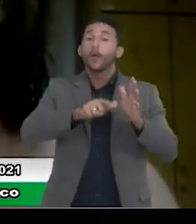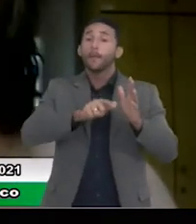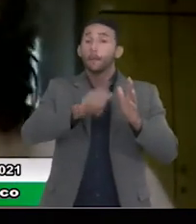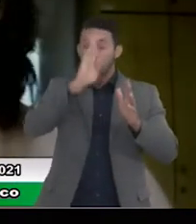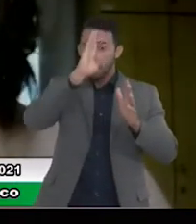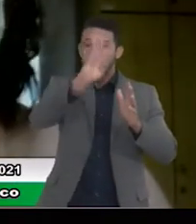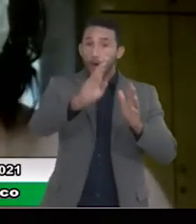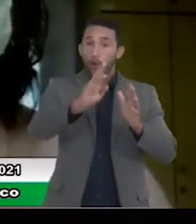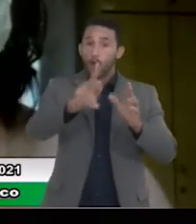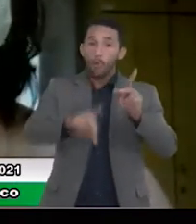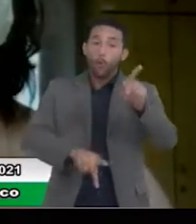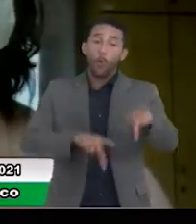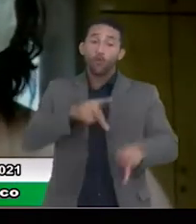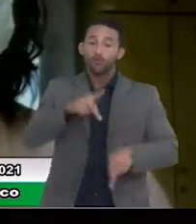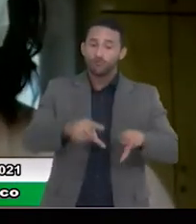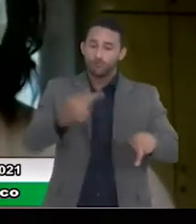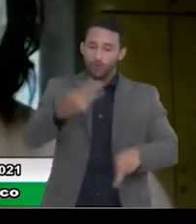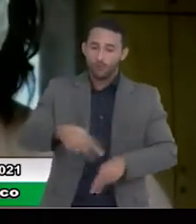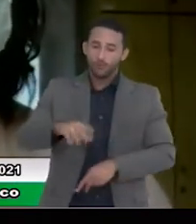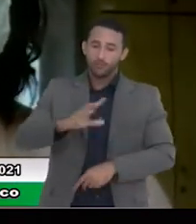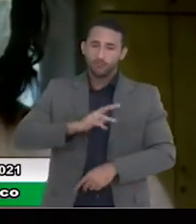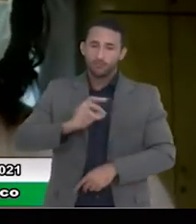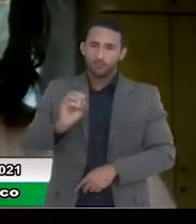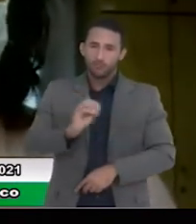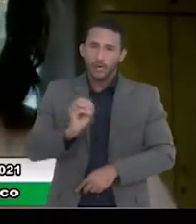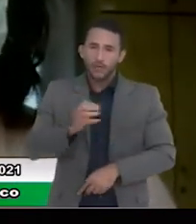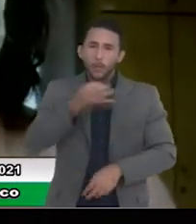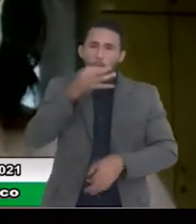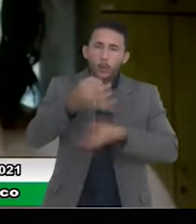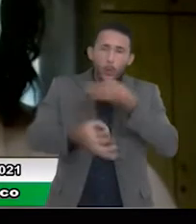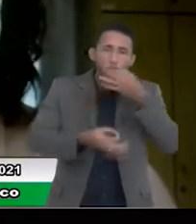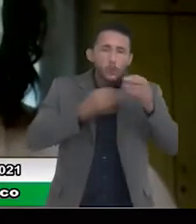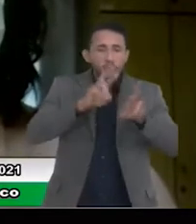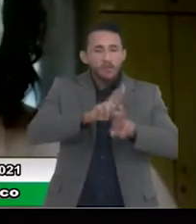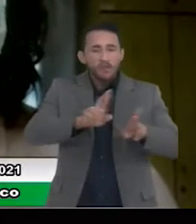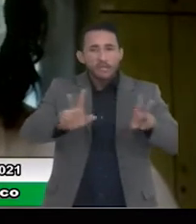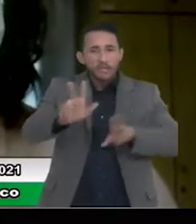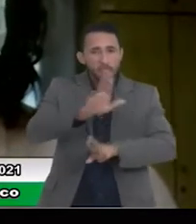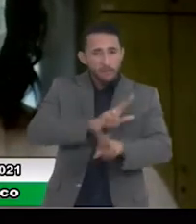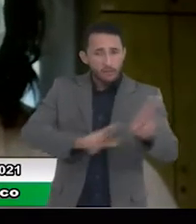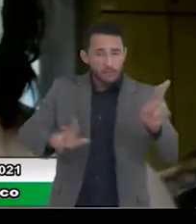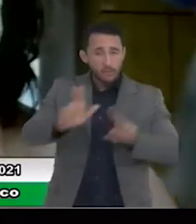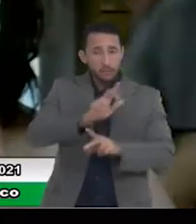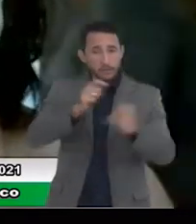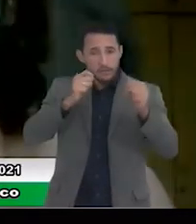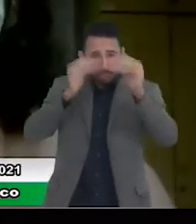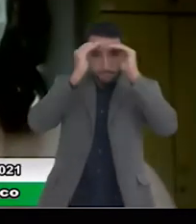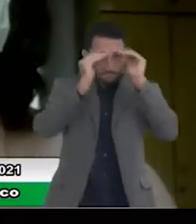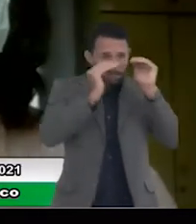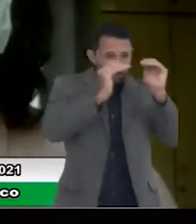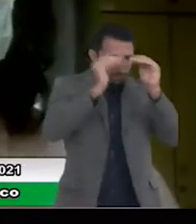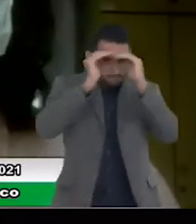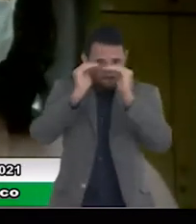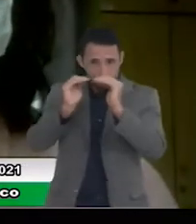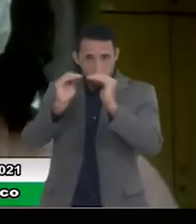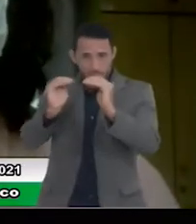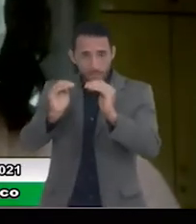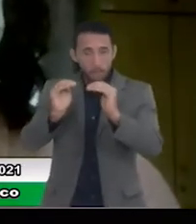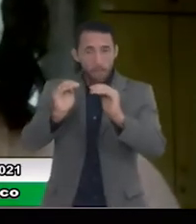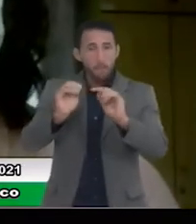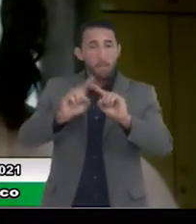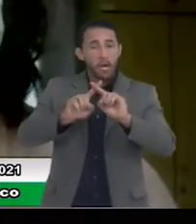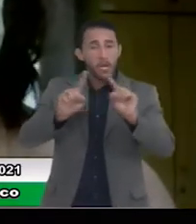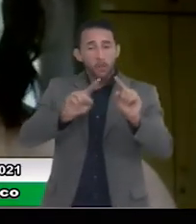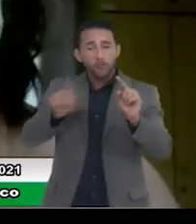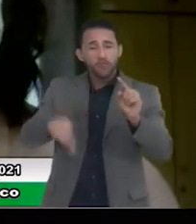Osasco, cada um com a sua visão de mundo, com as suas opiniões, respeitando sempre democraticamente todas essas divergências, mas todo mundo com um